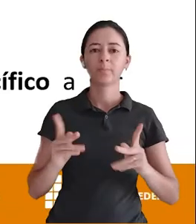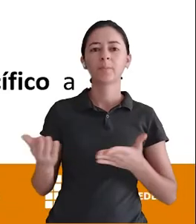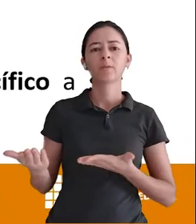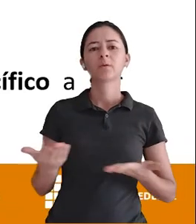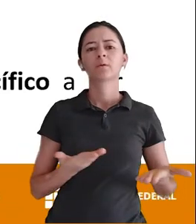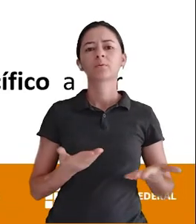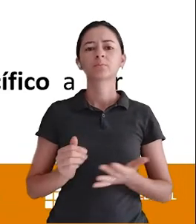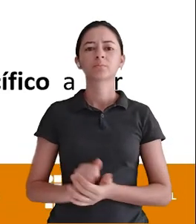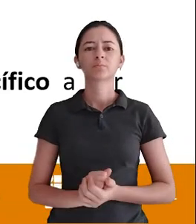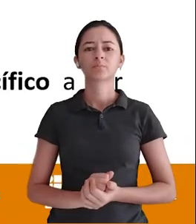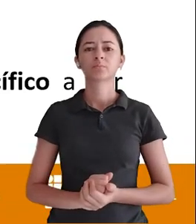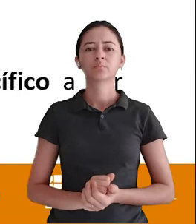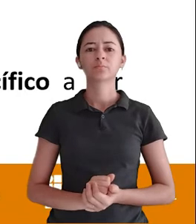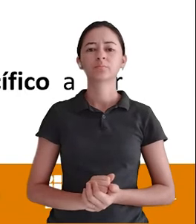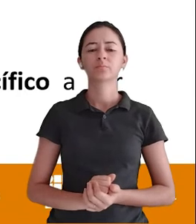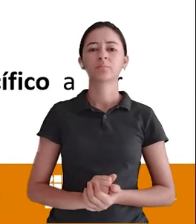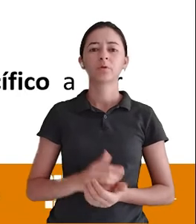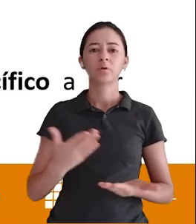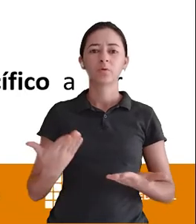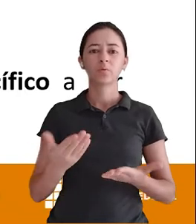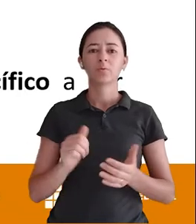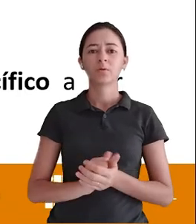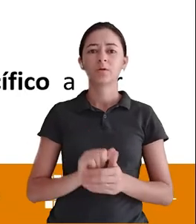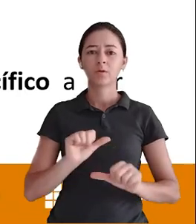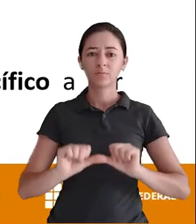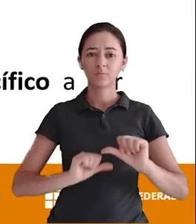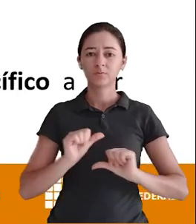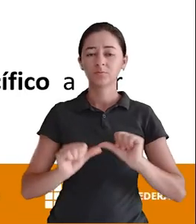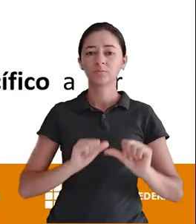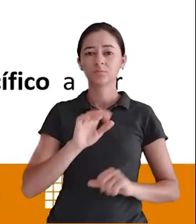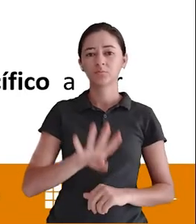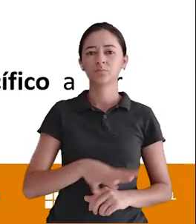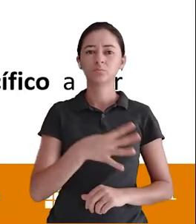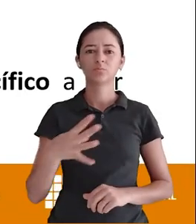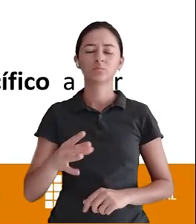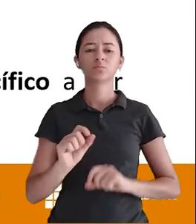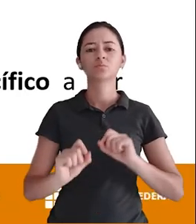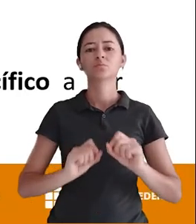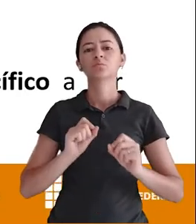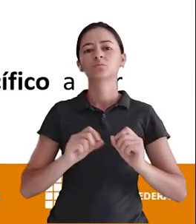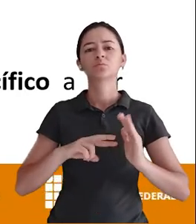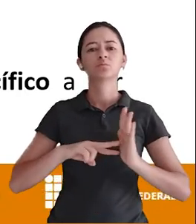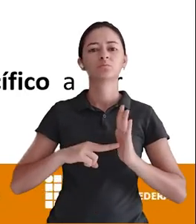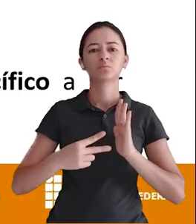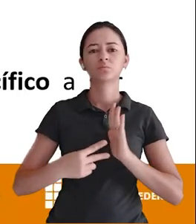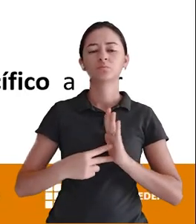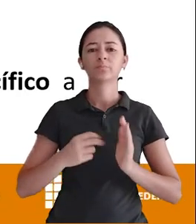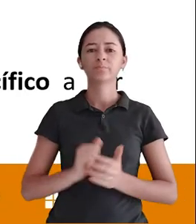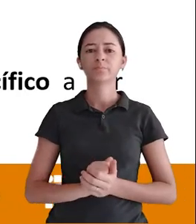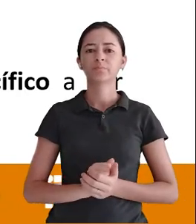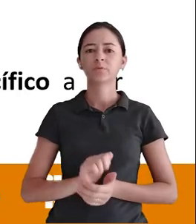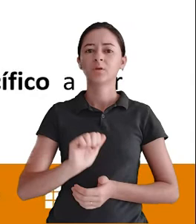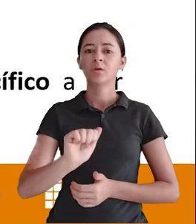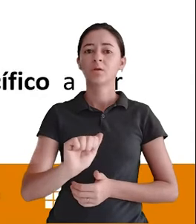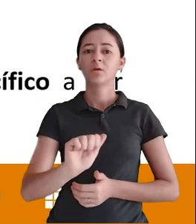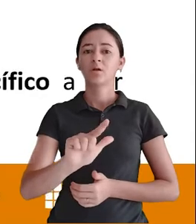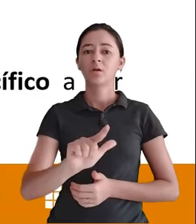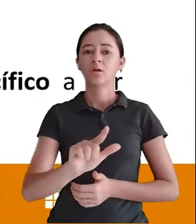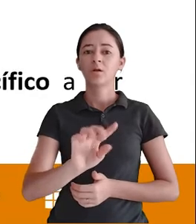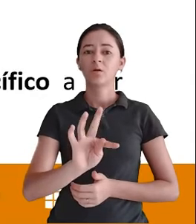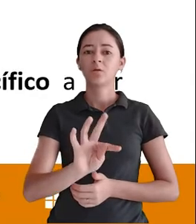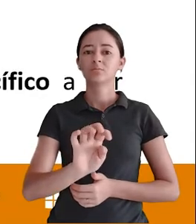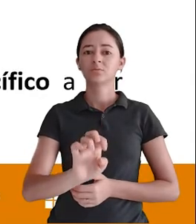Vamos então começar com o alter table O comando alter table serve para alterar uma tabela